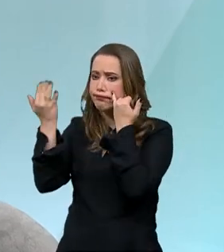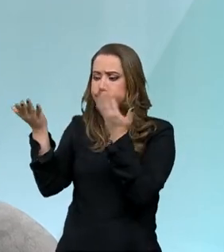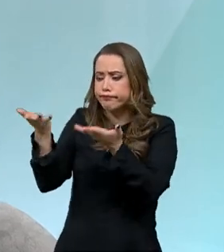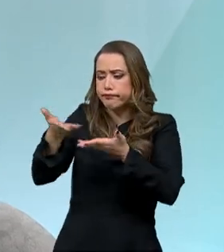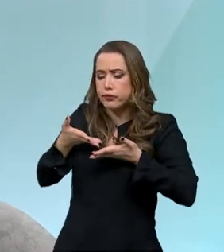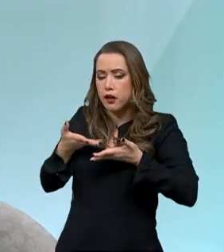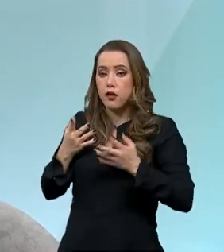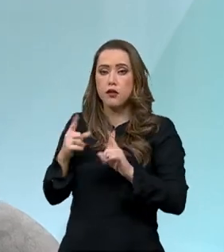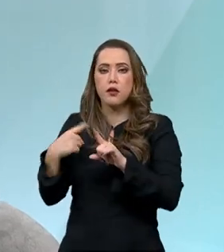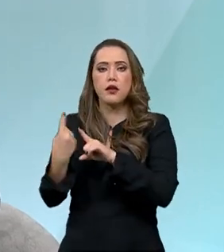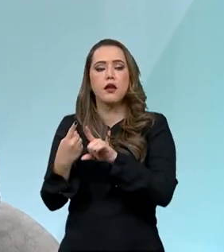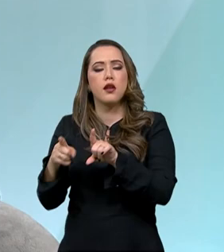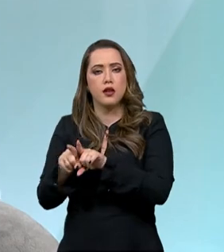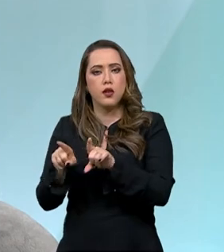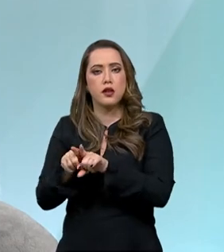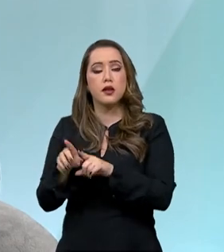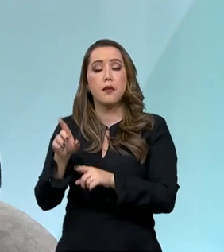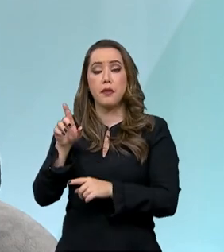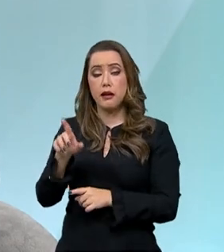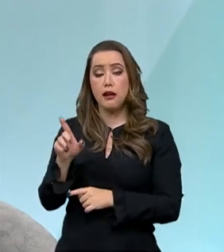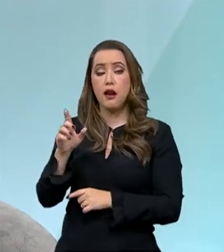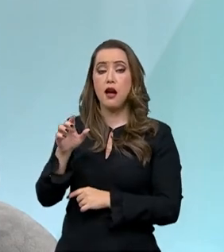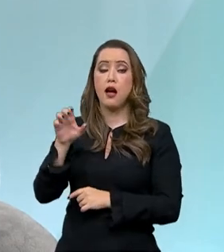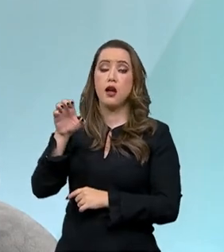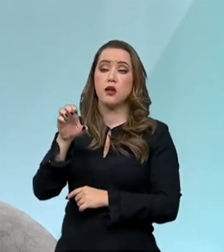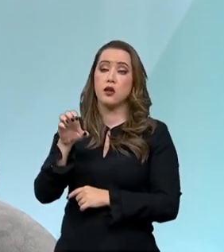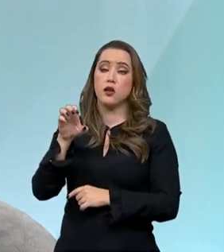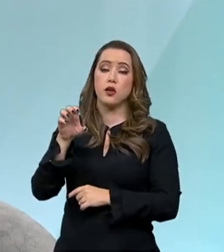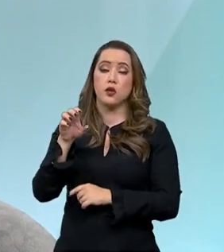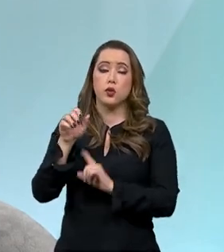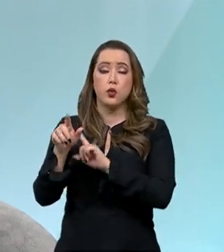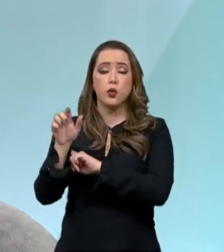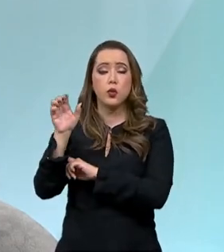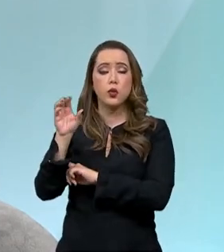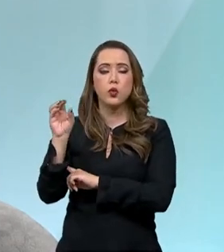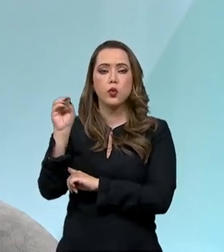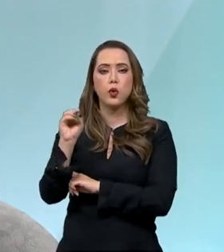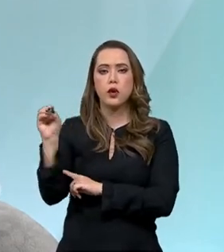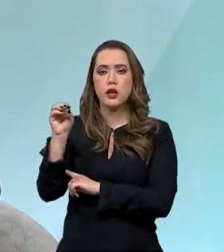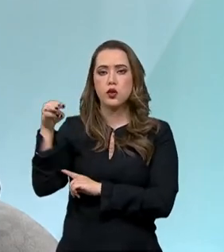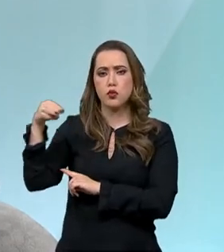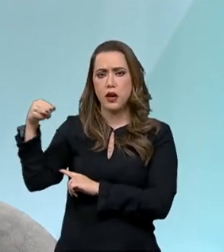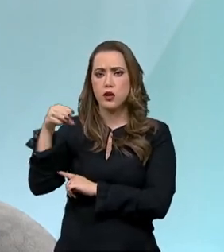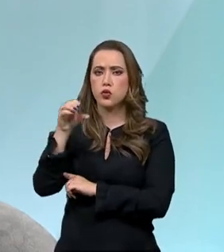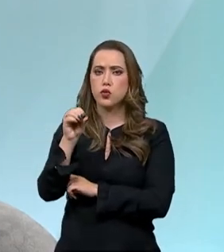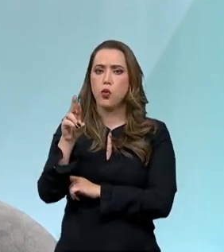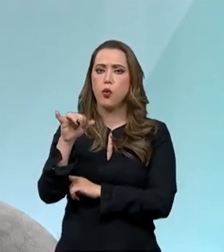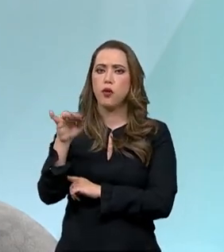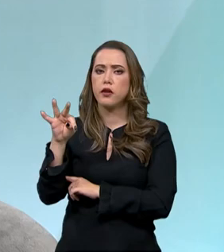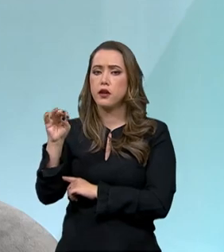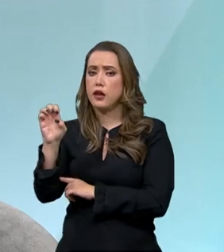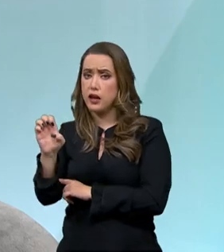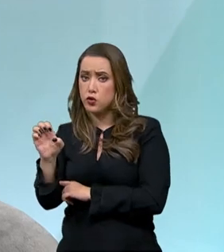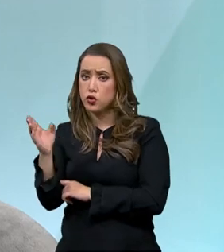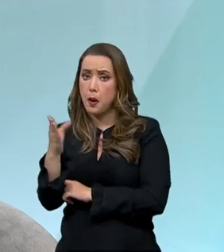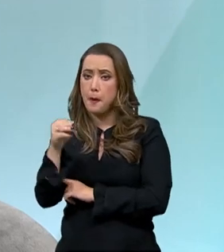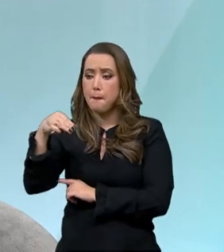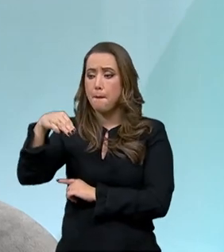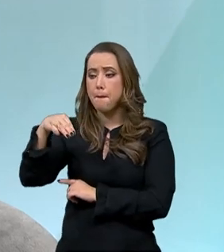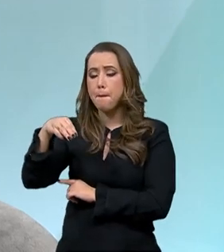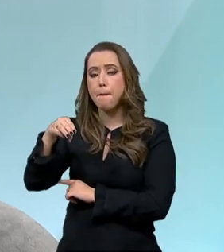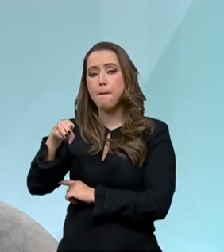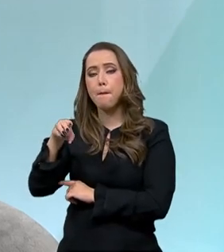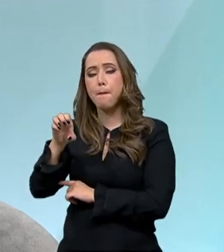Árabes Unidos, no Oriente Médio, e temos a cooperação técnica, com países em desenvolvimento, onde a Embrapa, em parceria